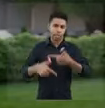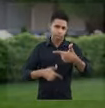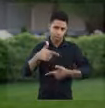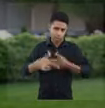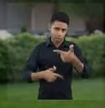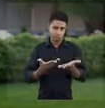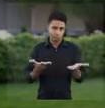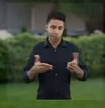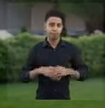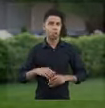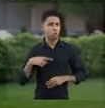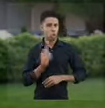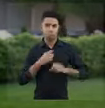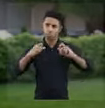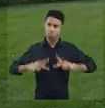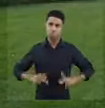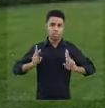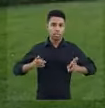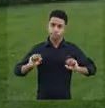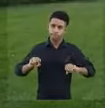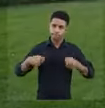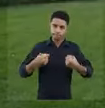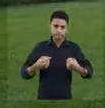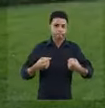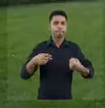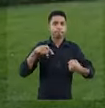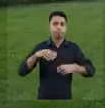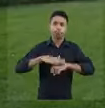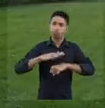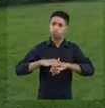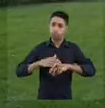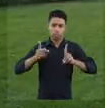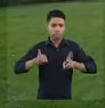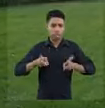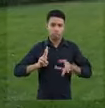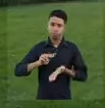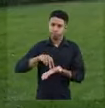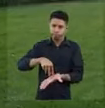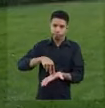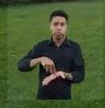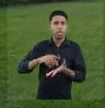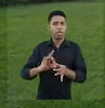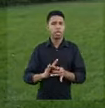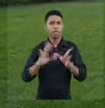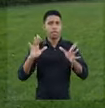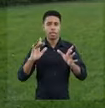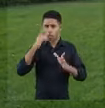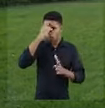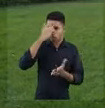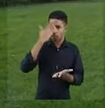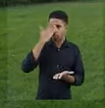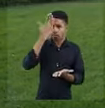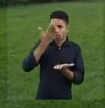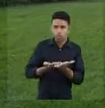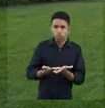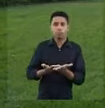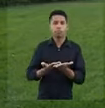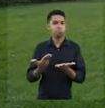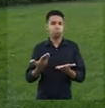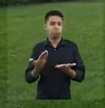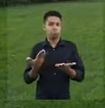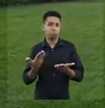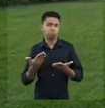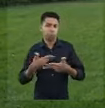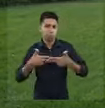eleitoral contra trabalhadores e trabalhadores Procurador-geral do Trabalho Sempre foi defender de forma irrestrita a inviolabilidade da liberdade de